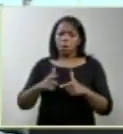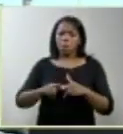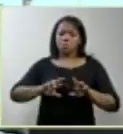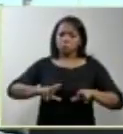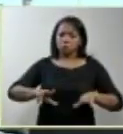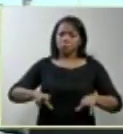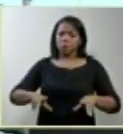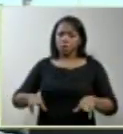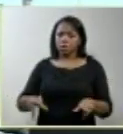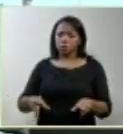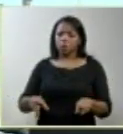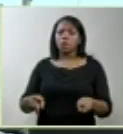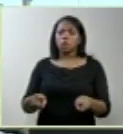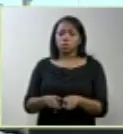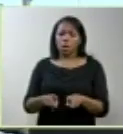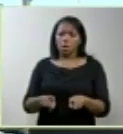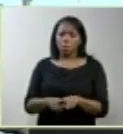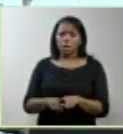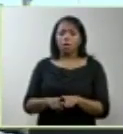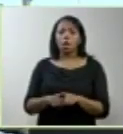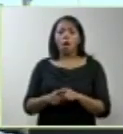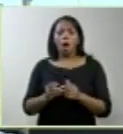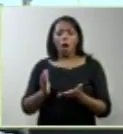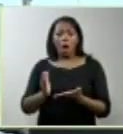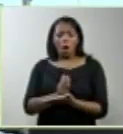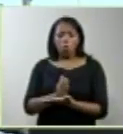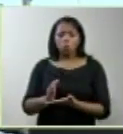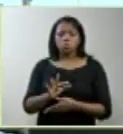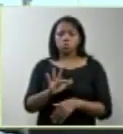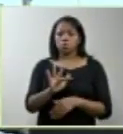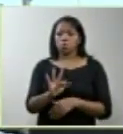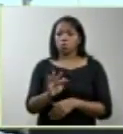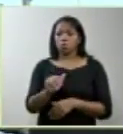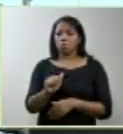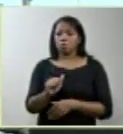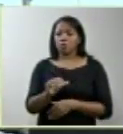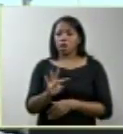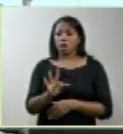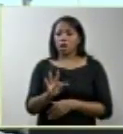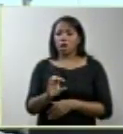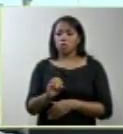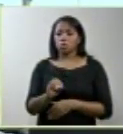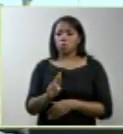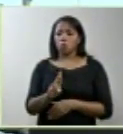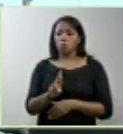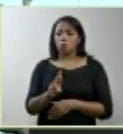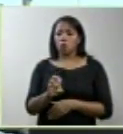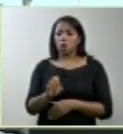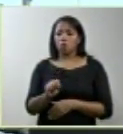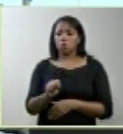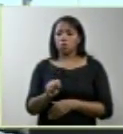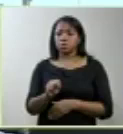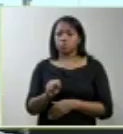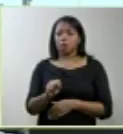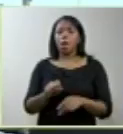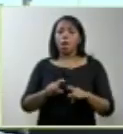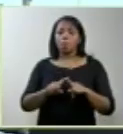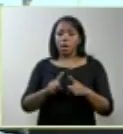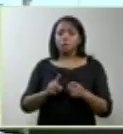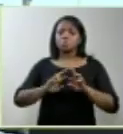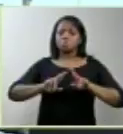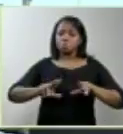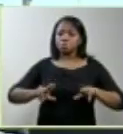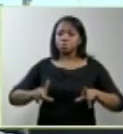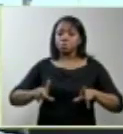e fatores diversificados que se somam. Ou seja, não é um tudo ou nada, mas apresenta uma variabilidade.